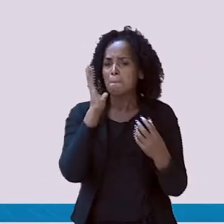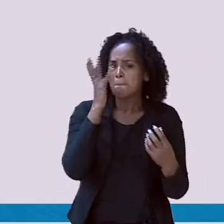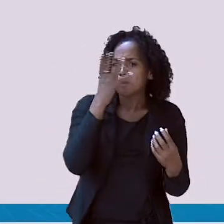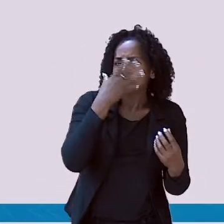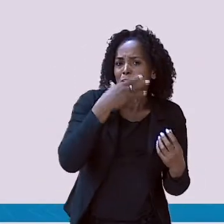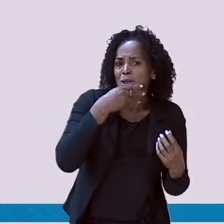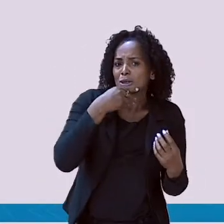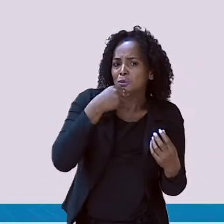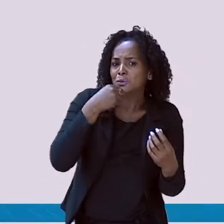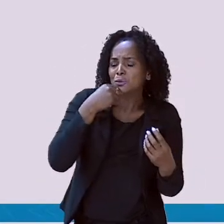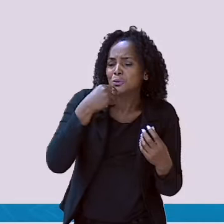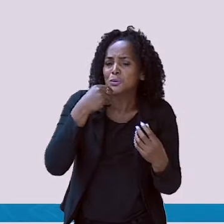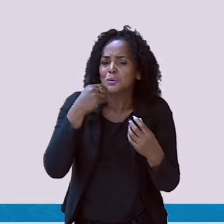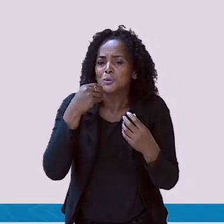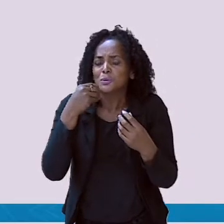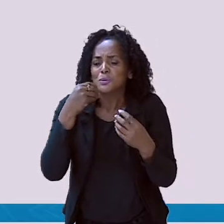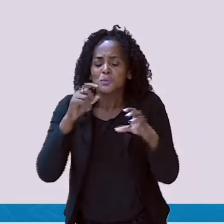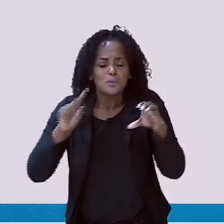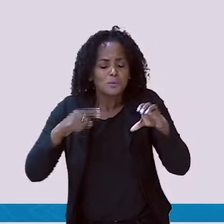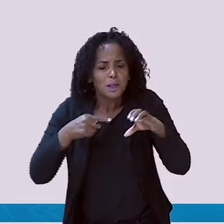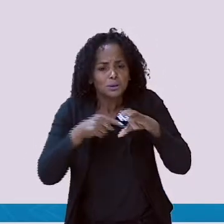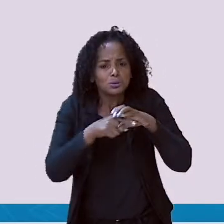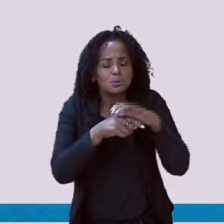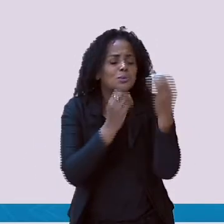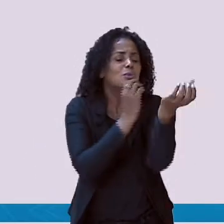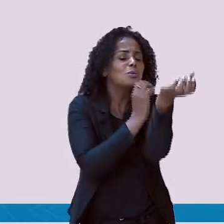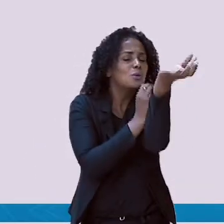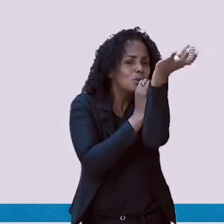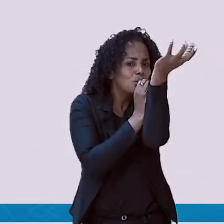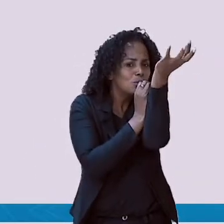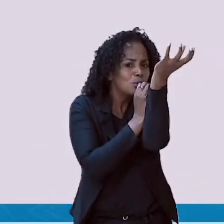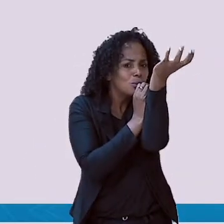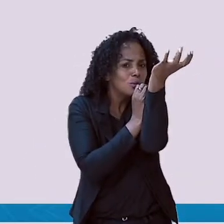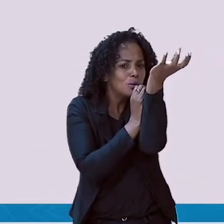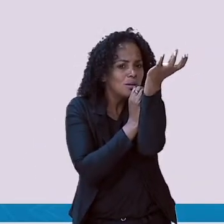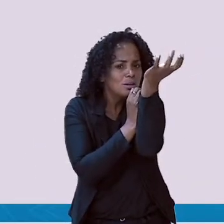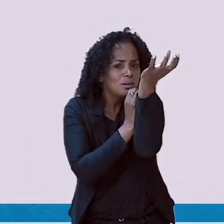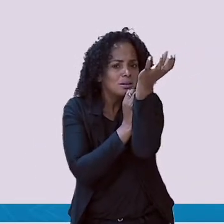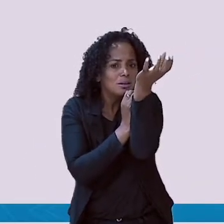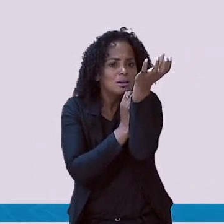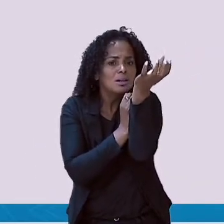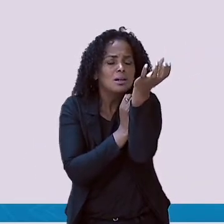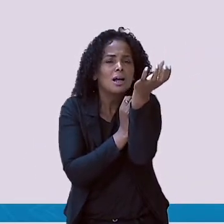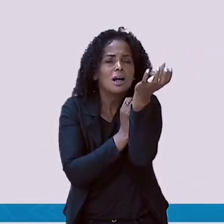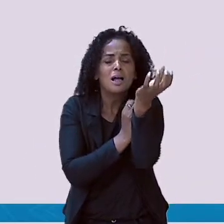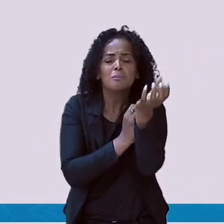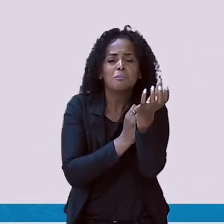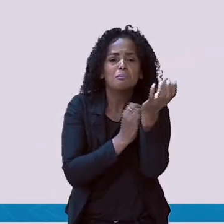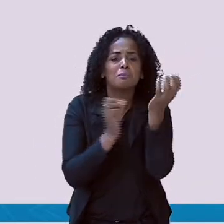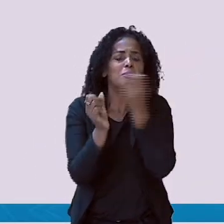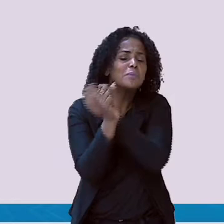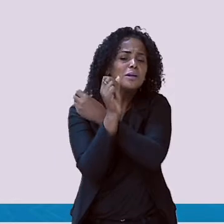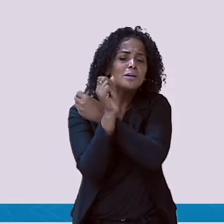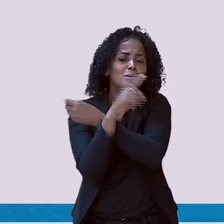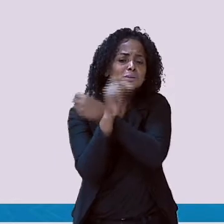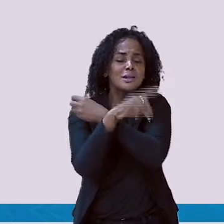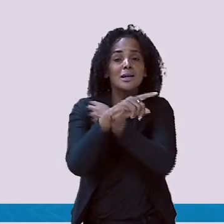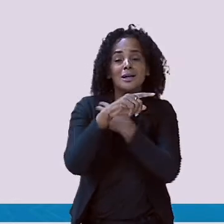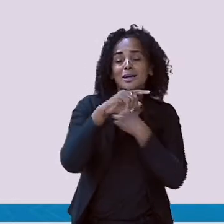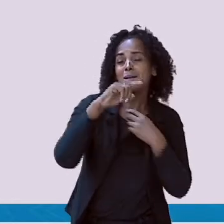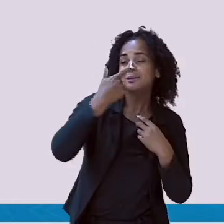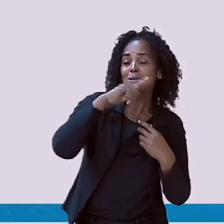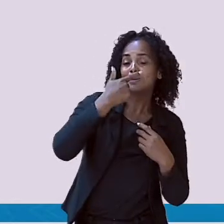ri da Cutia. Não é tubo, é tuba, dona Paca. A Cutia ri muito do